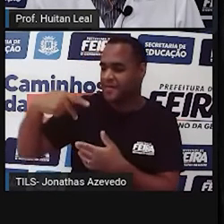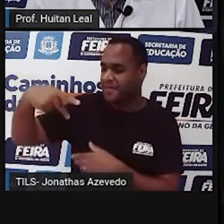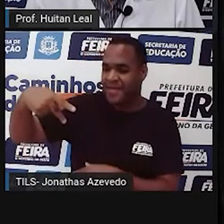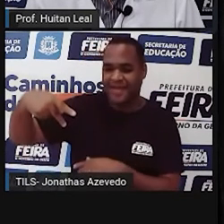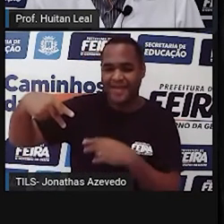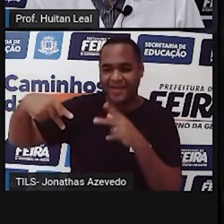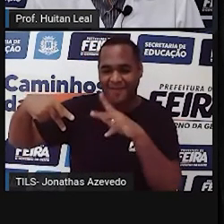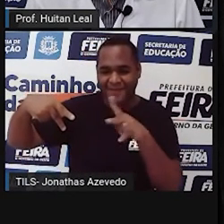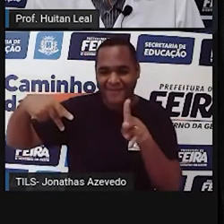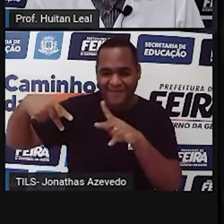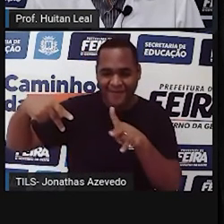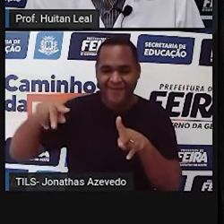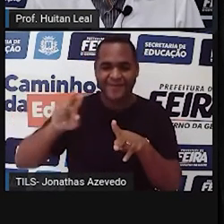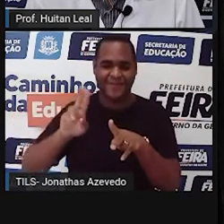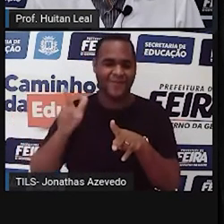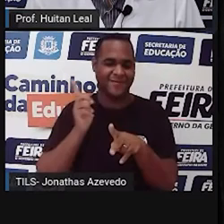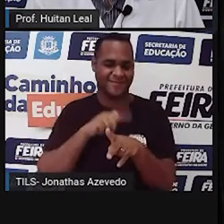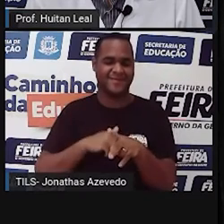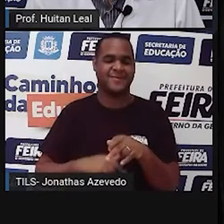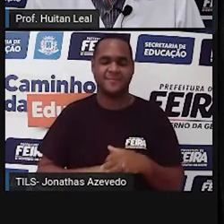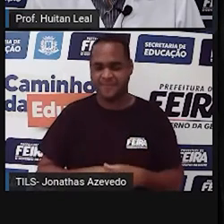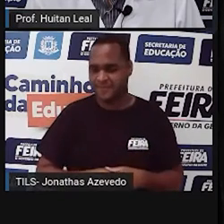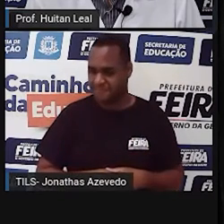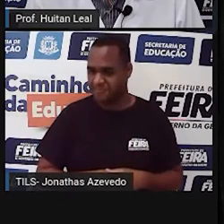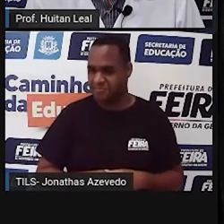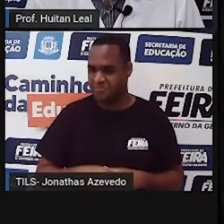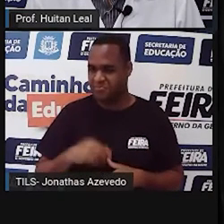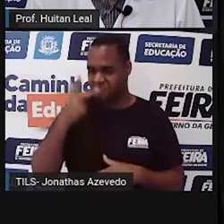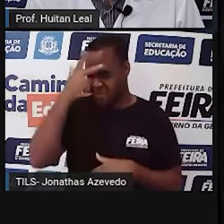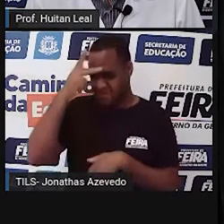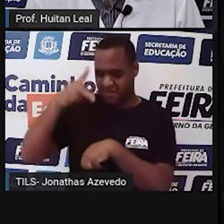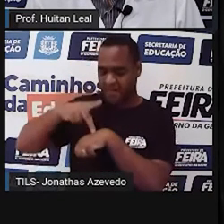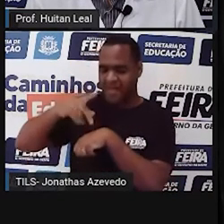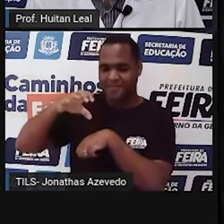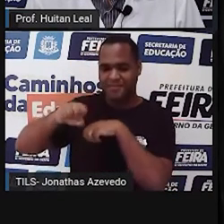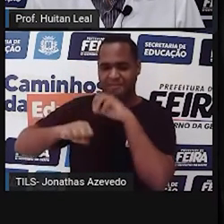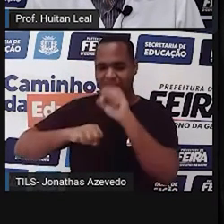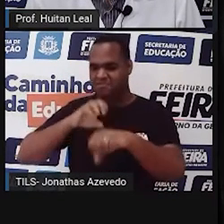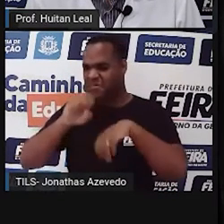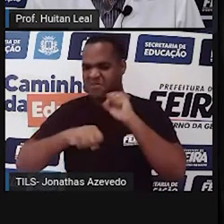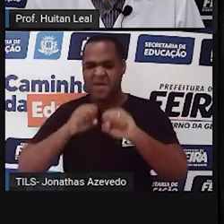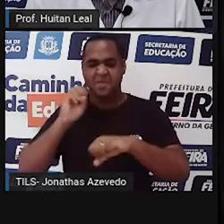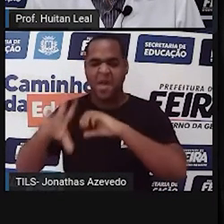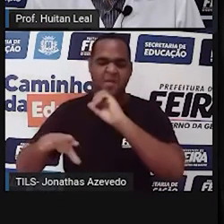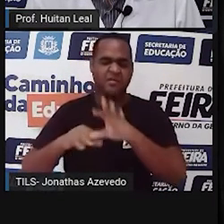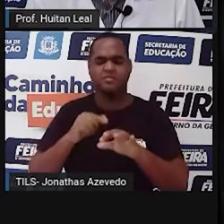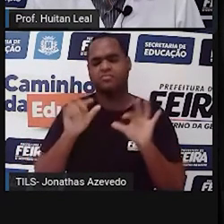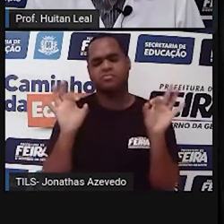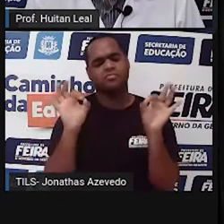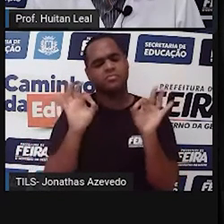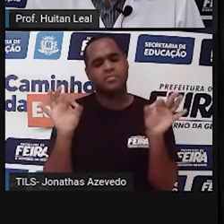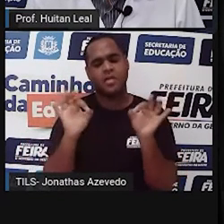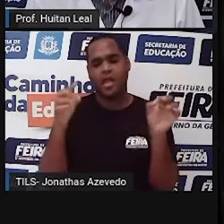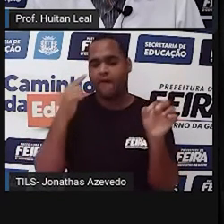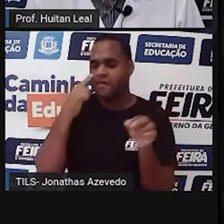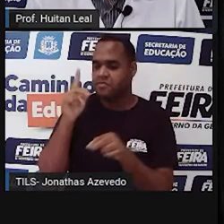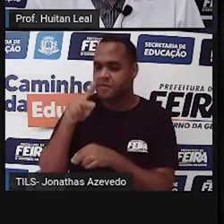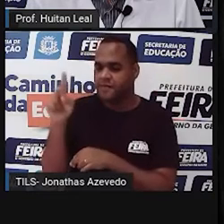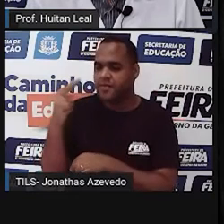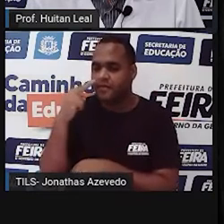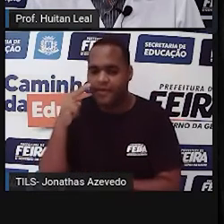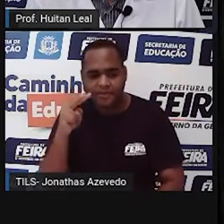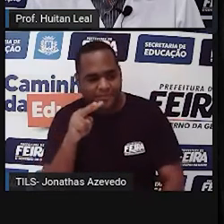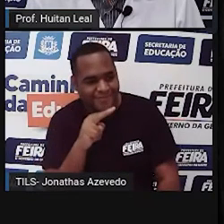professora e ninguém mais lhe atira pedras. A professora, depois que se descobriu no olhar de Israel,